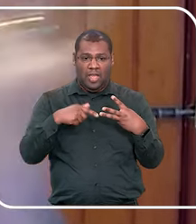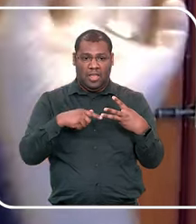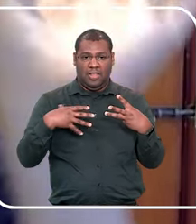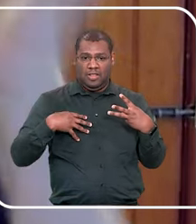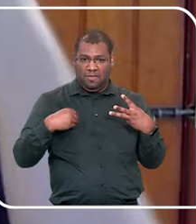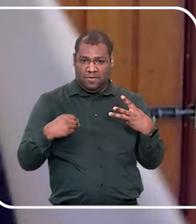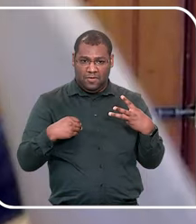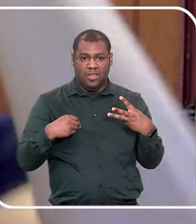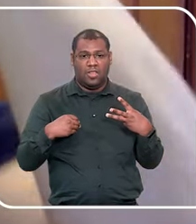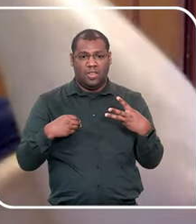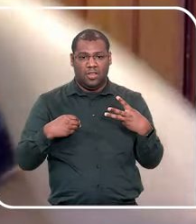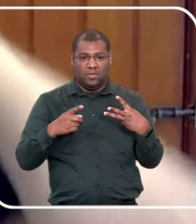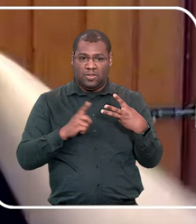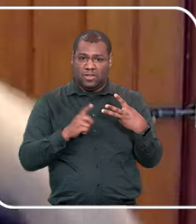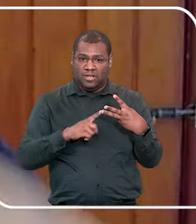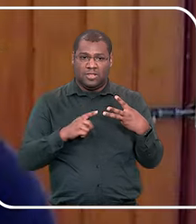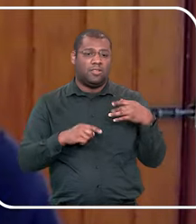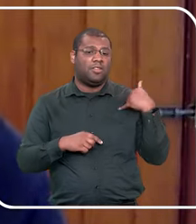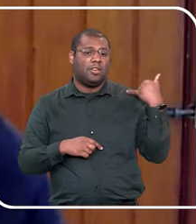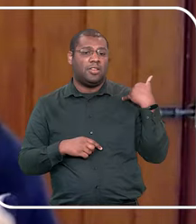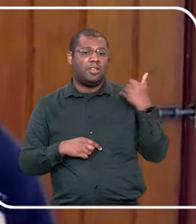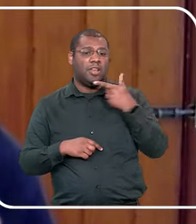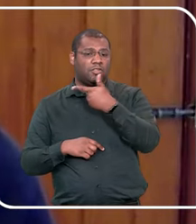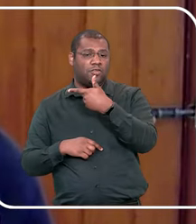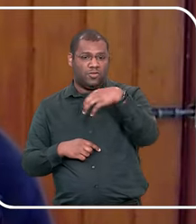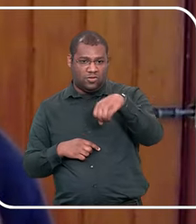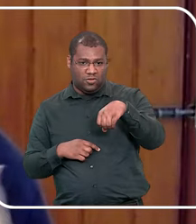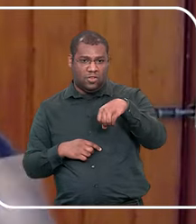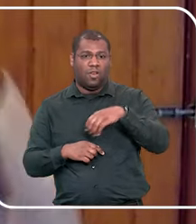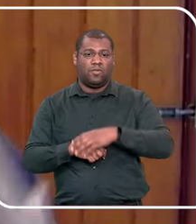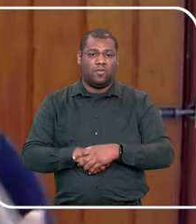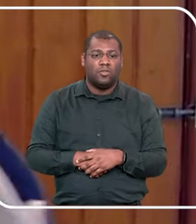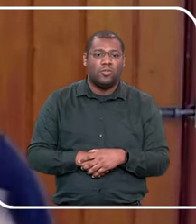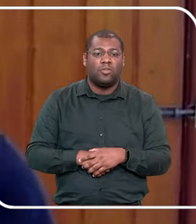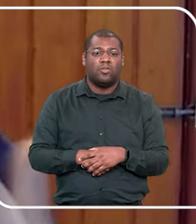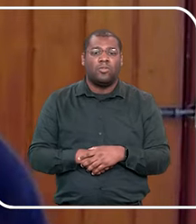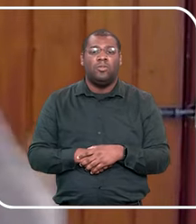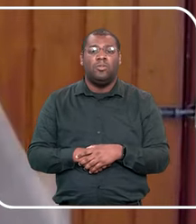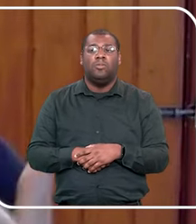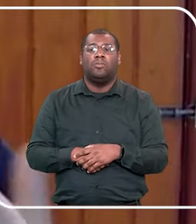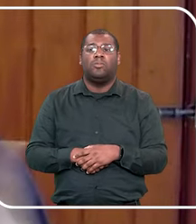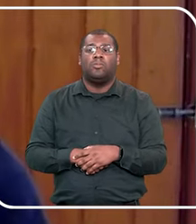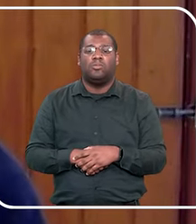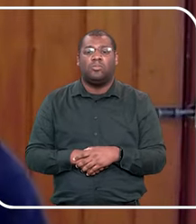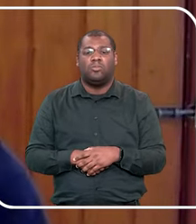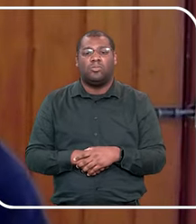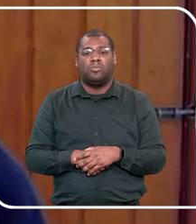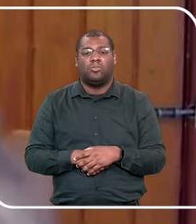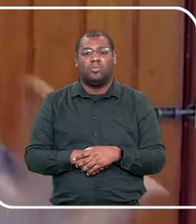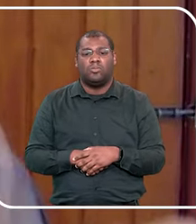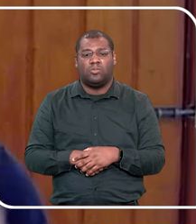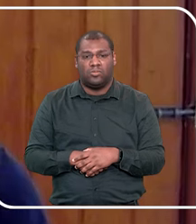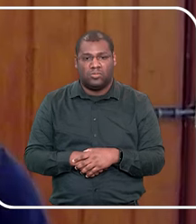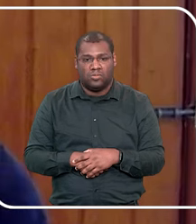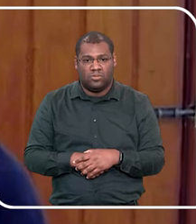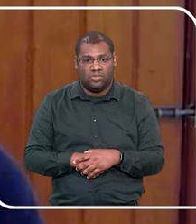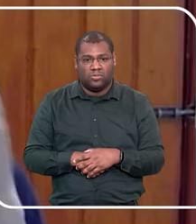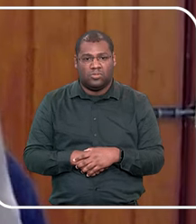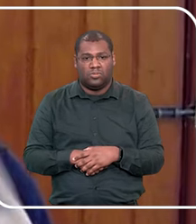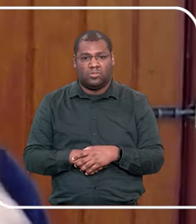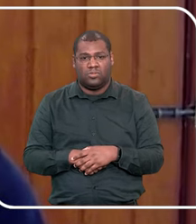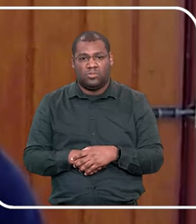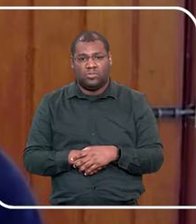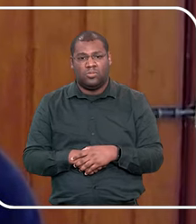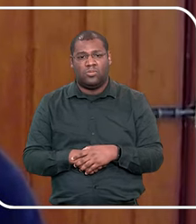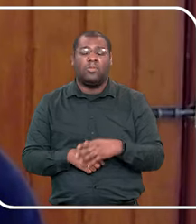já grandes e a maioria casados, e eu sei o quanto eu desrespeitei sem saber o corpo dessa criança e quanto